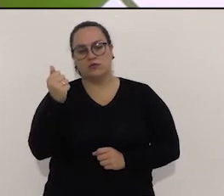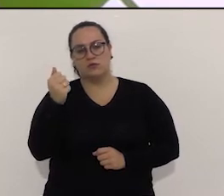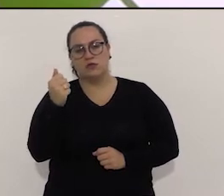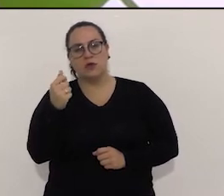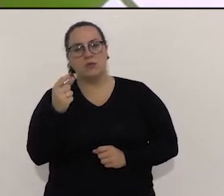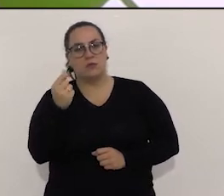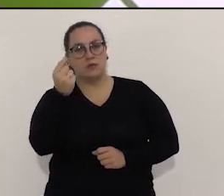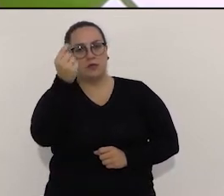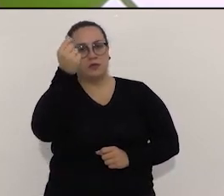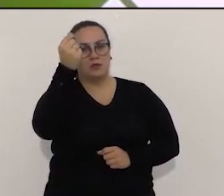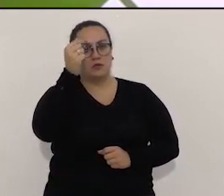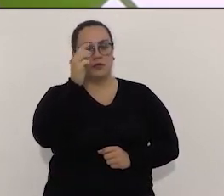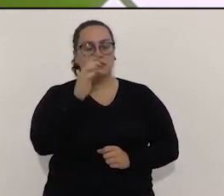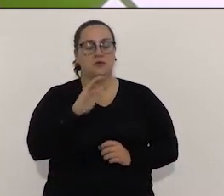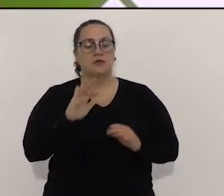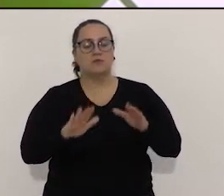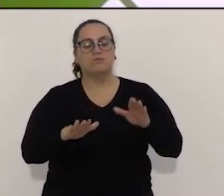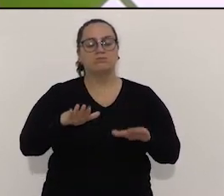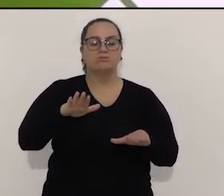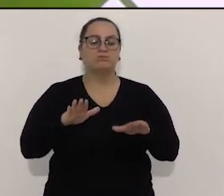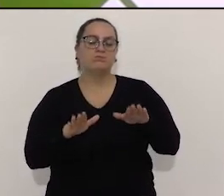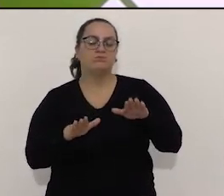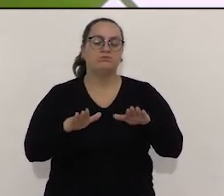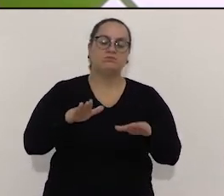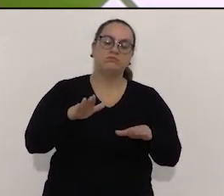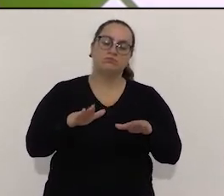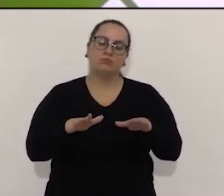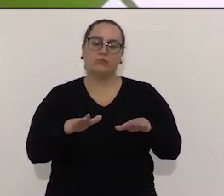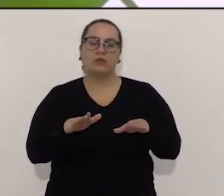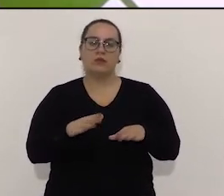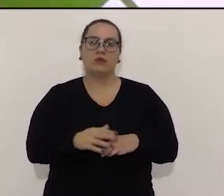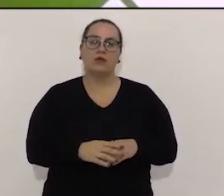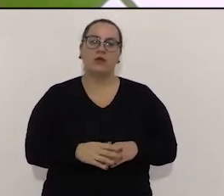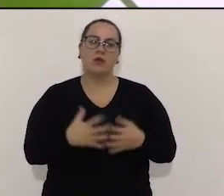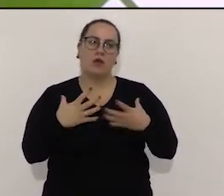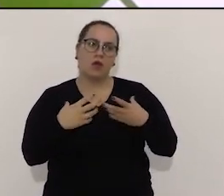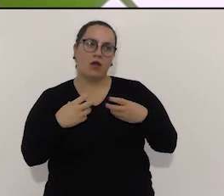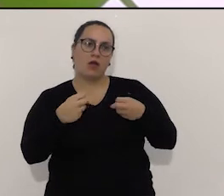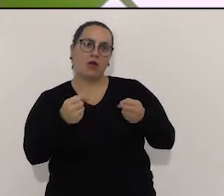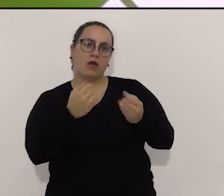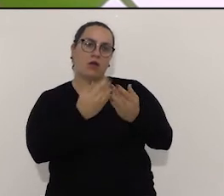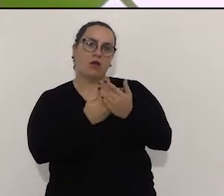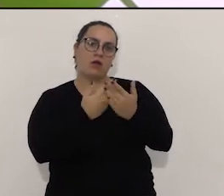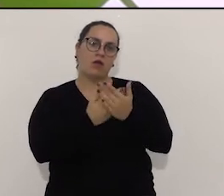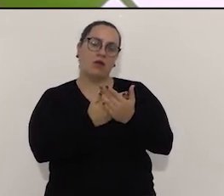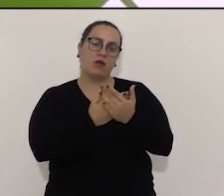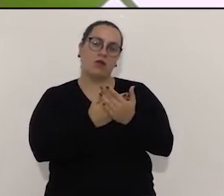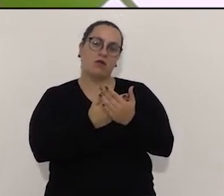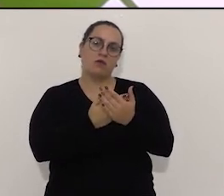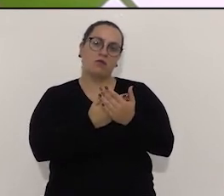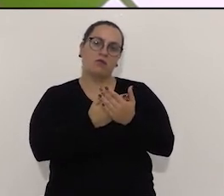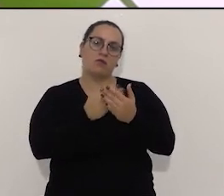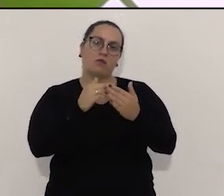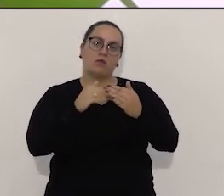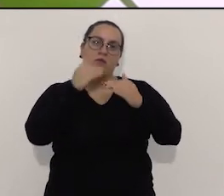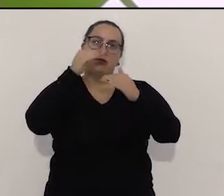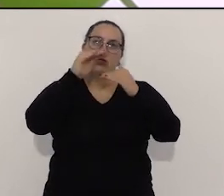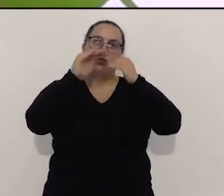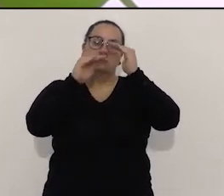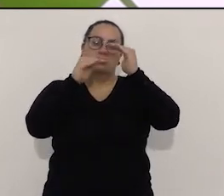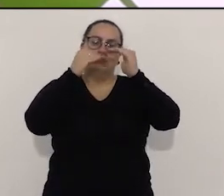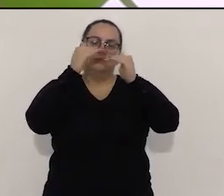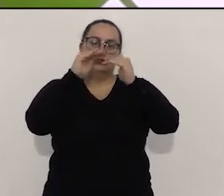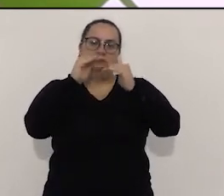de mais de 50% e aí temos limites até 54%, mas vai ser um estudo que a gente quer aprontar, levantar na minha